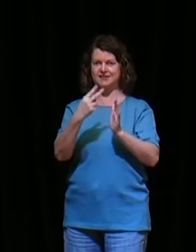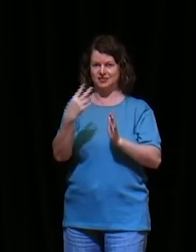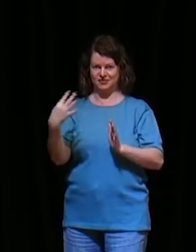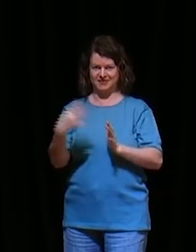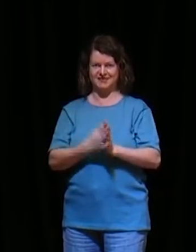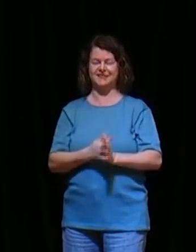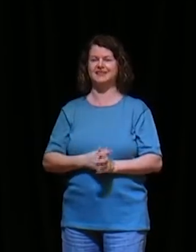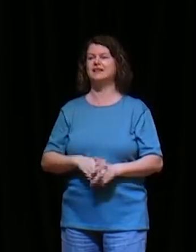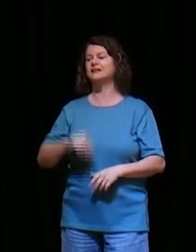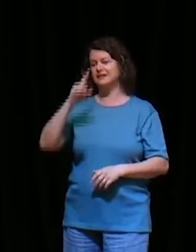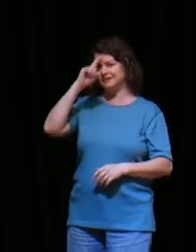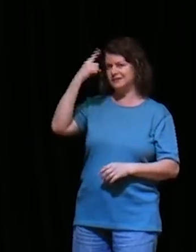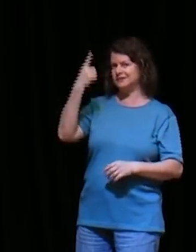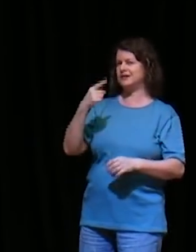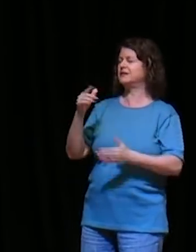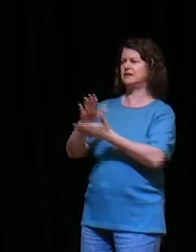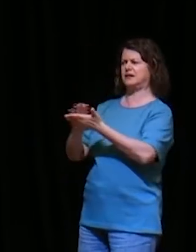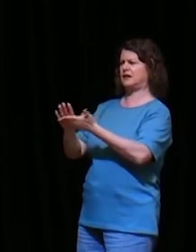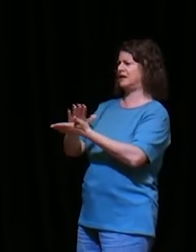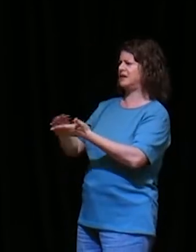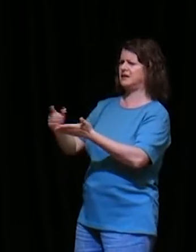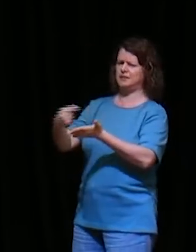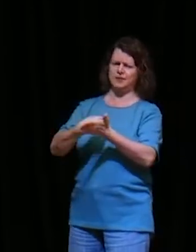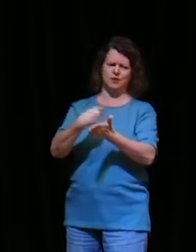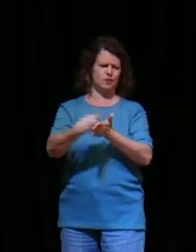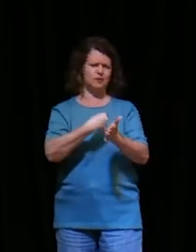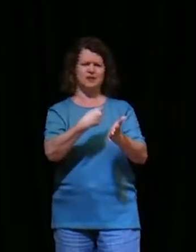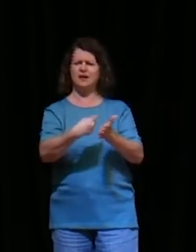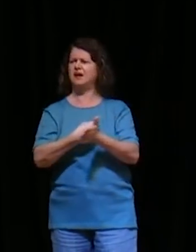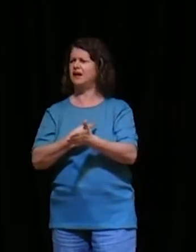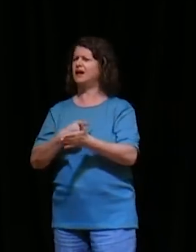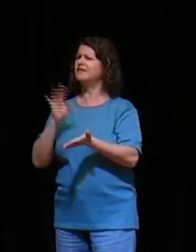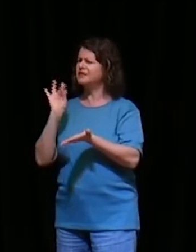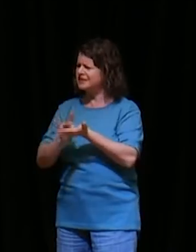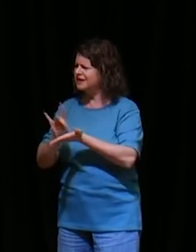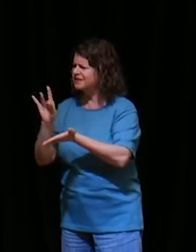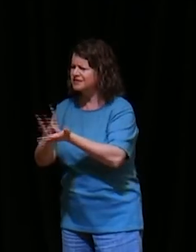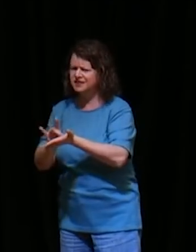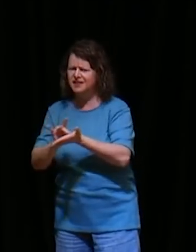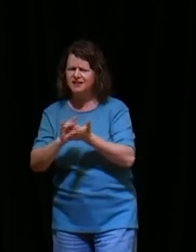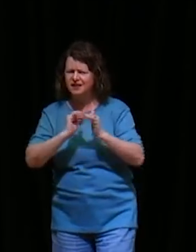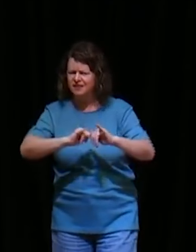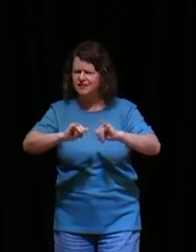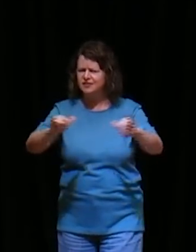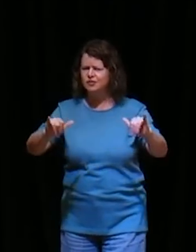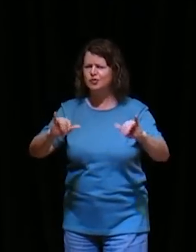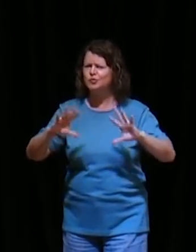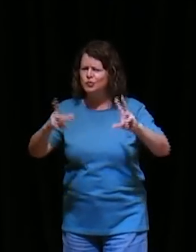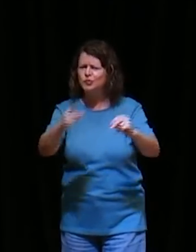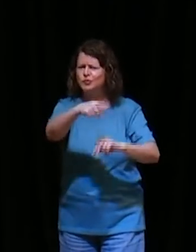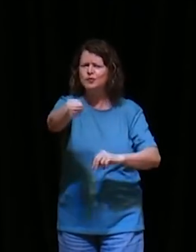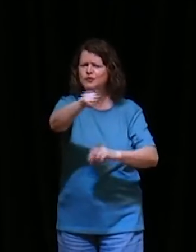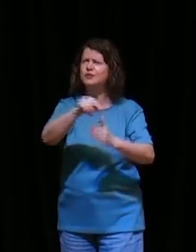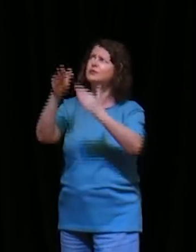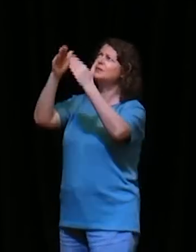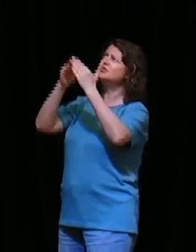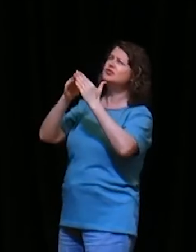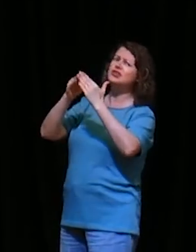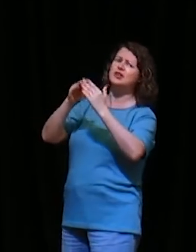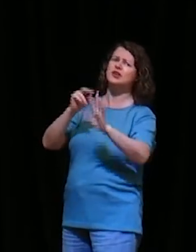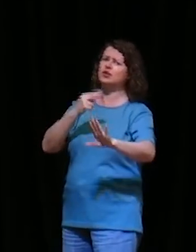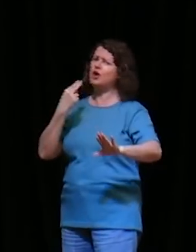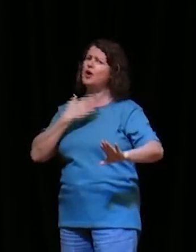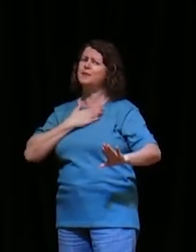perguntareis, na verdade, na verdade, vos digo, que tudo, quando pedidos a meu Pai, em meu nome, ele vou loar de dar, até agora,